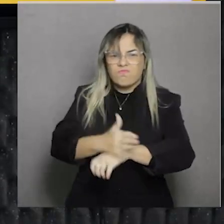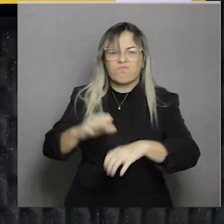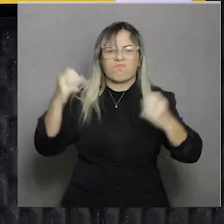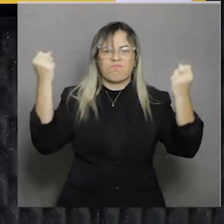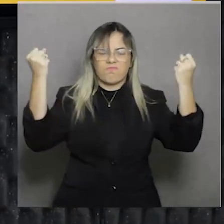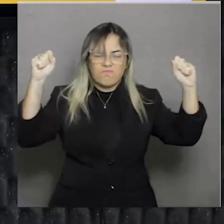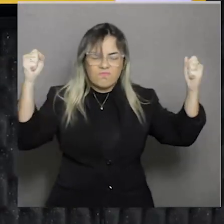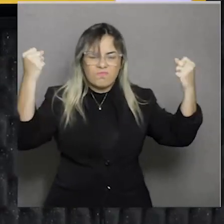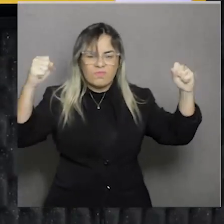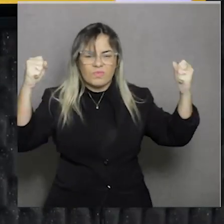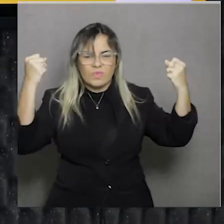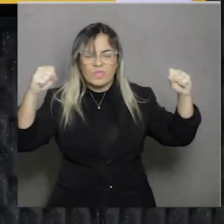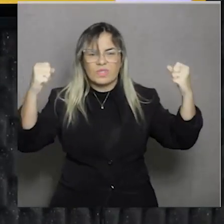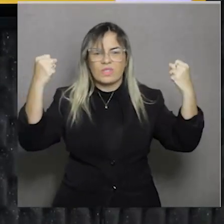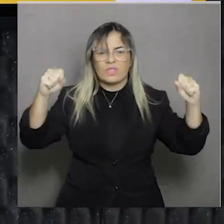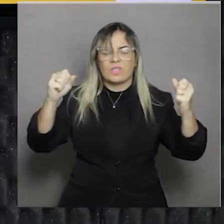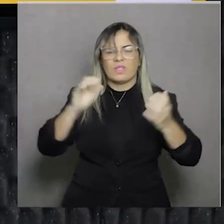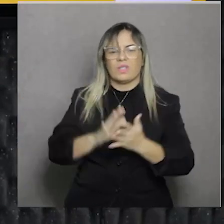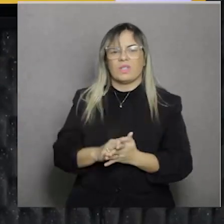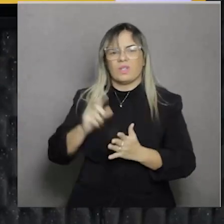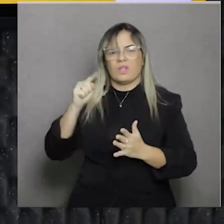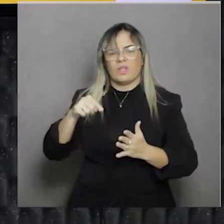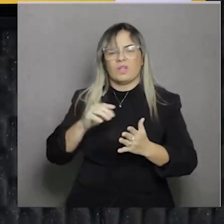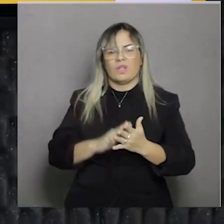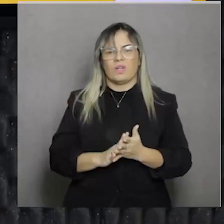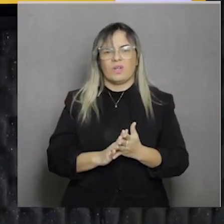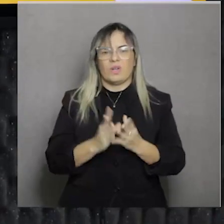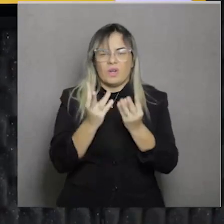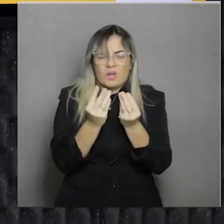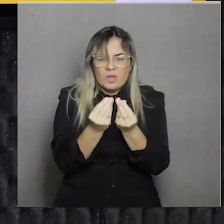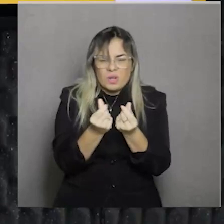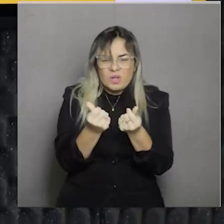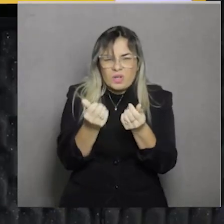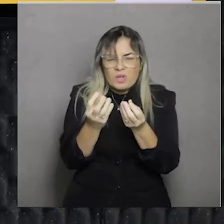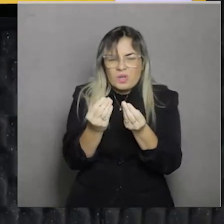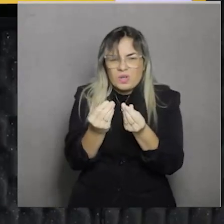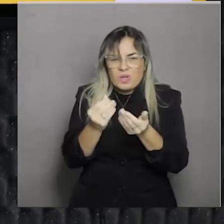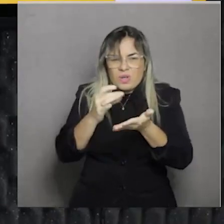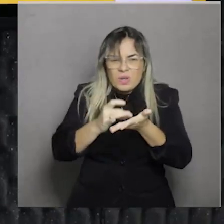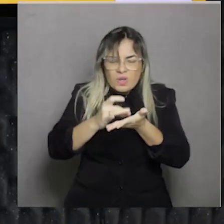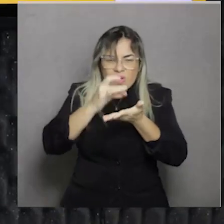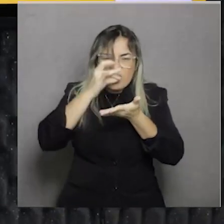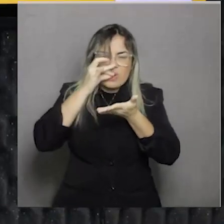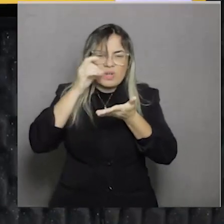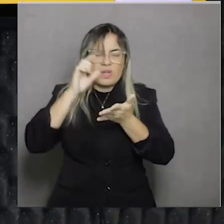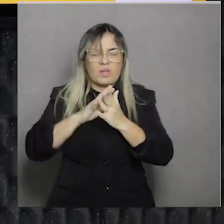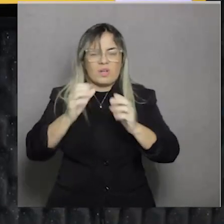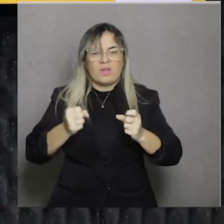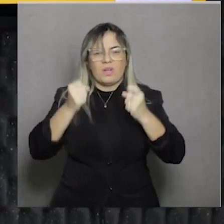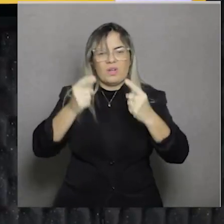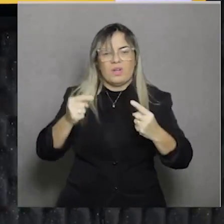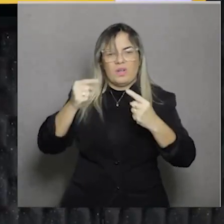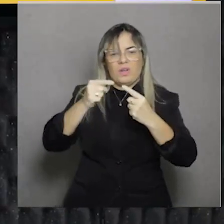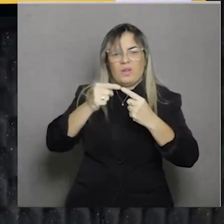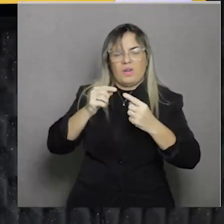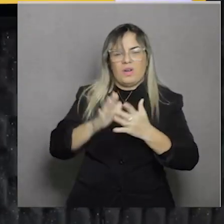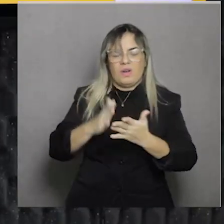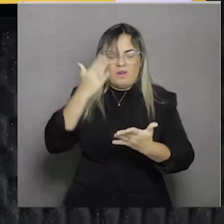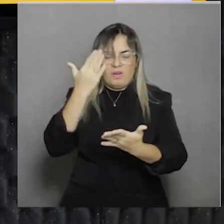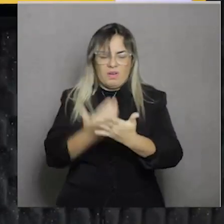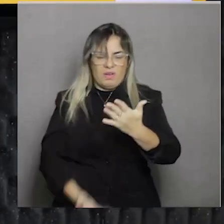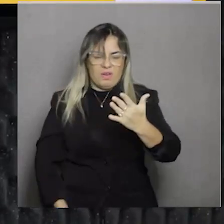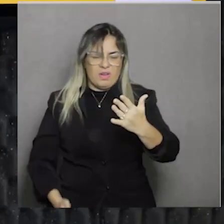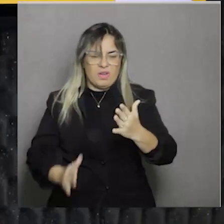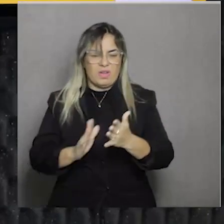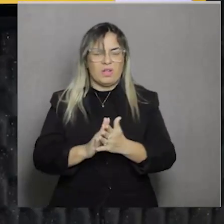que tomam substâncias para que eles possam alcançar o seu fim estético ou perda de gordura ou